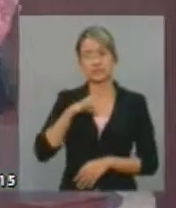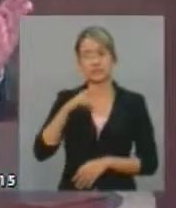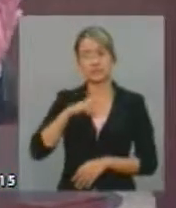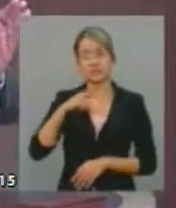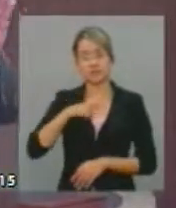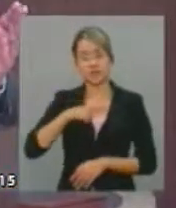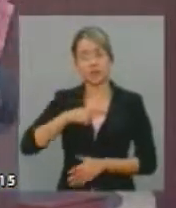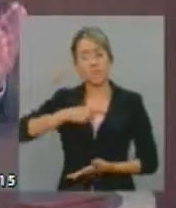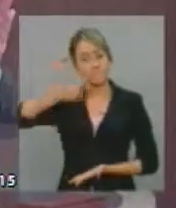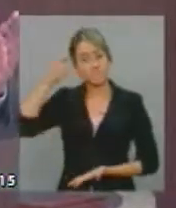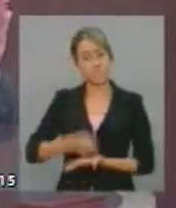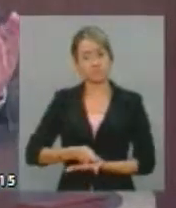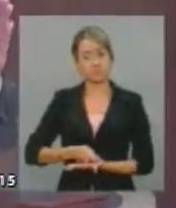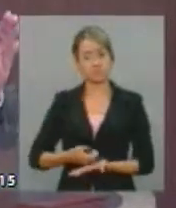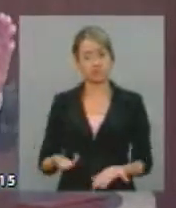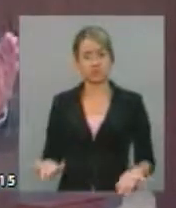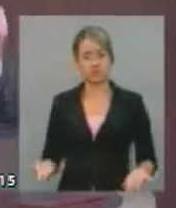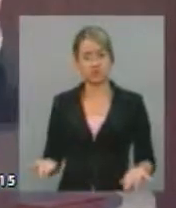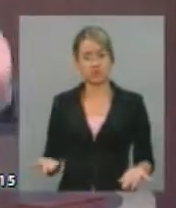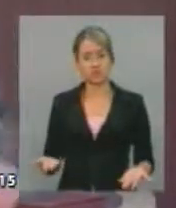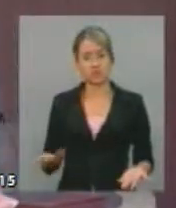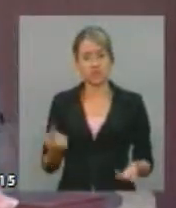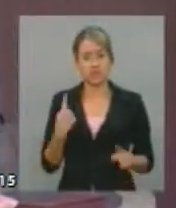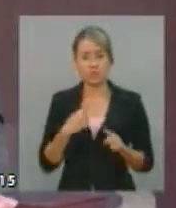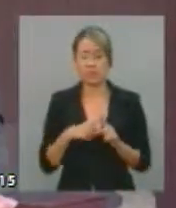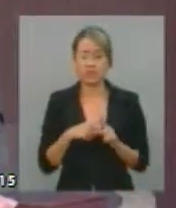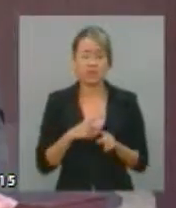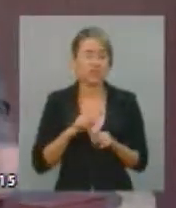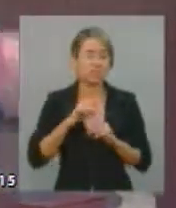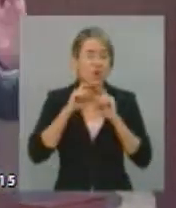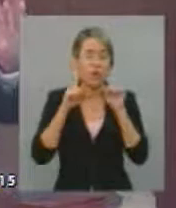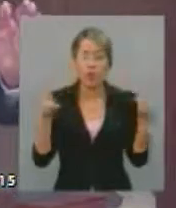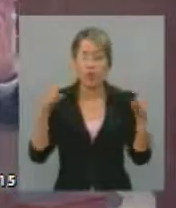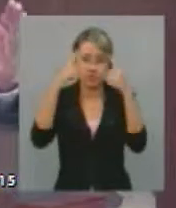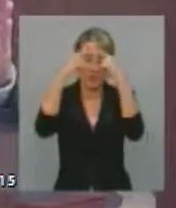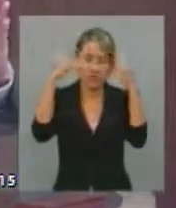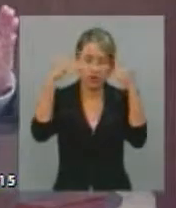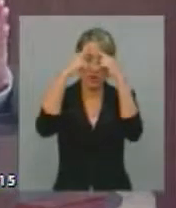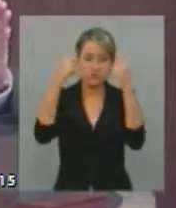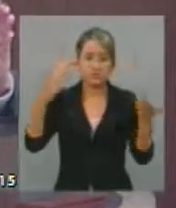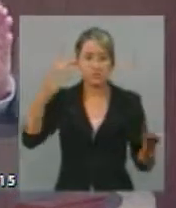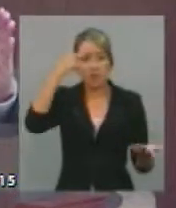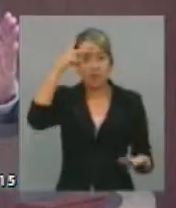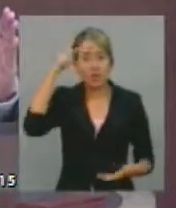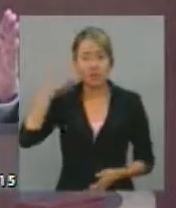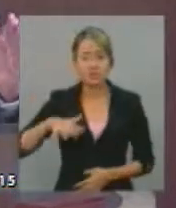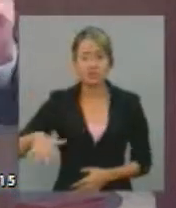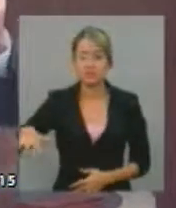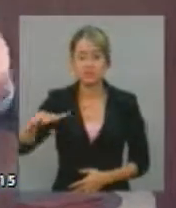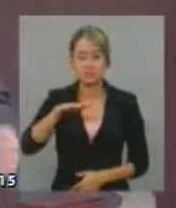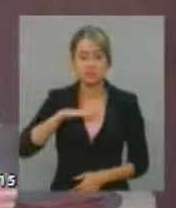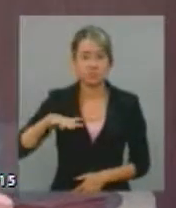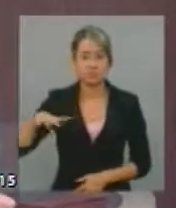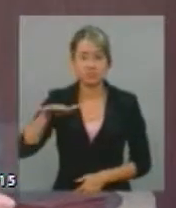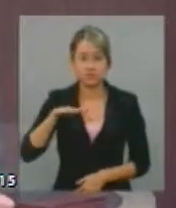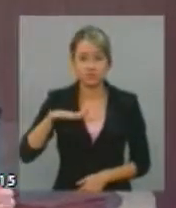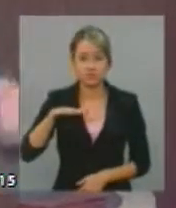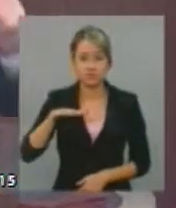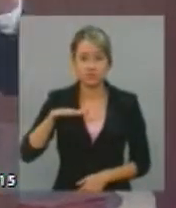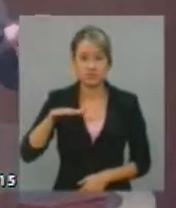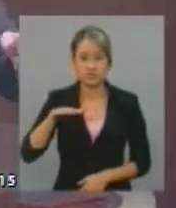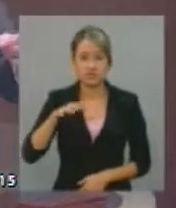mas uma sociedade que cometa menos ato violento. Só que as pessoas só devolvem aquilo que elas assimilam.